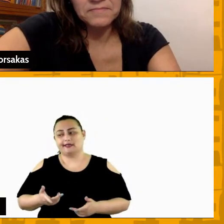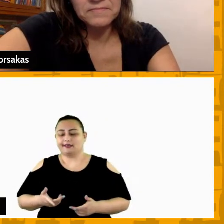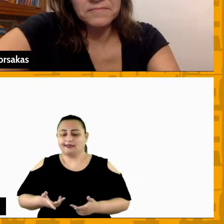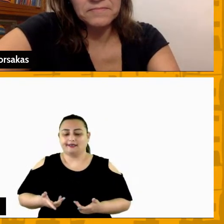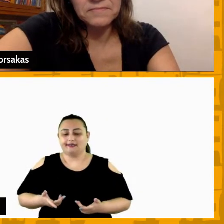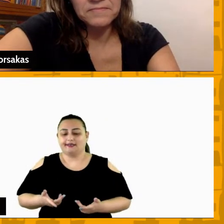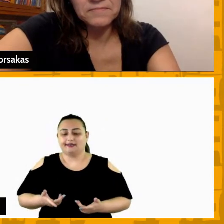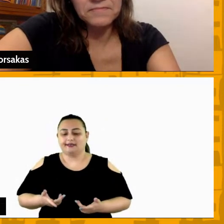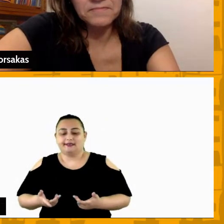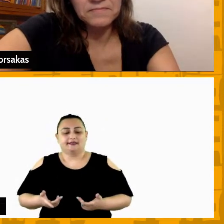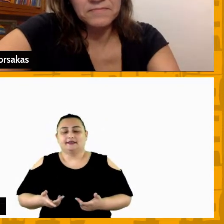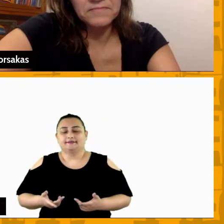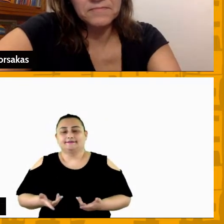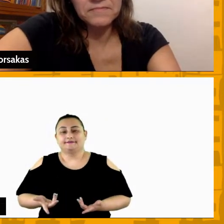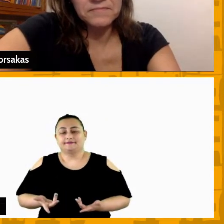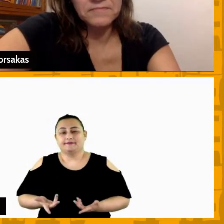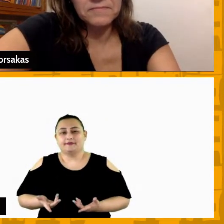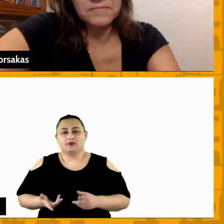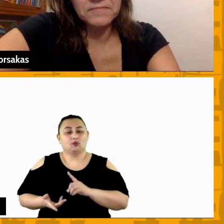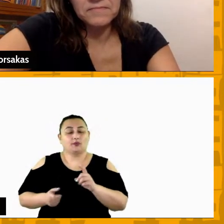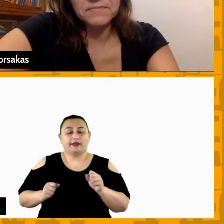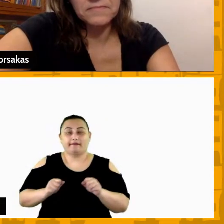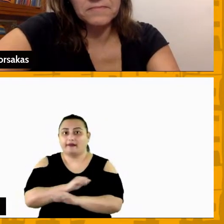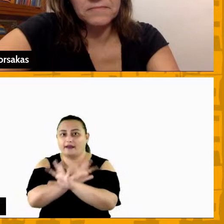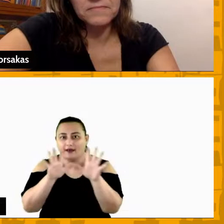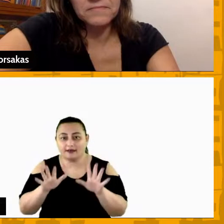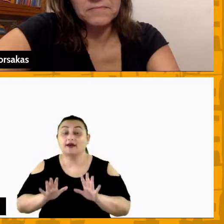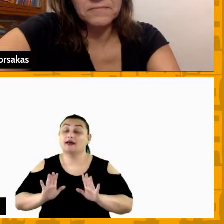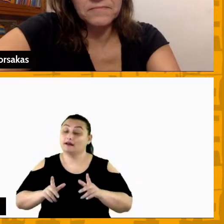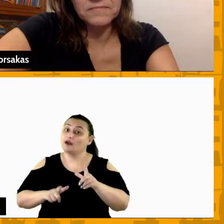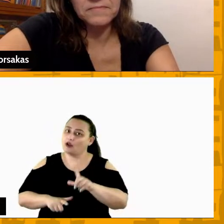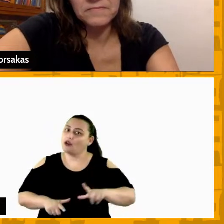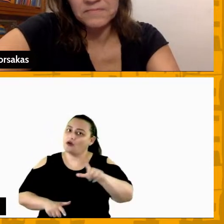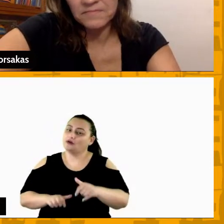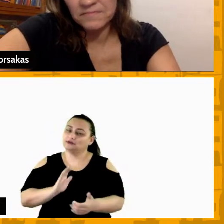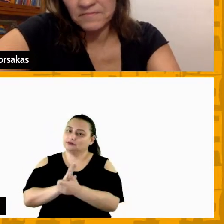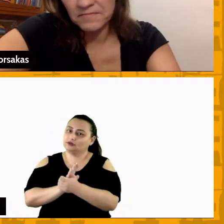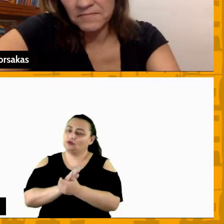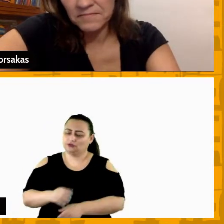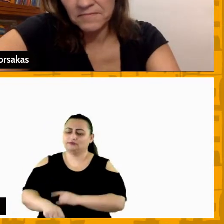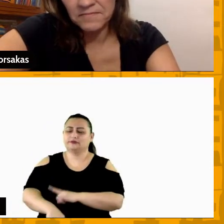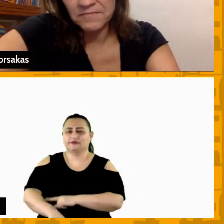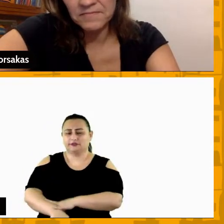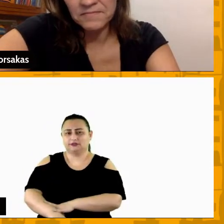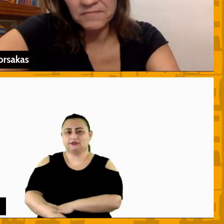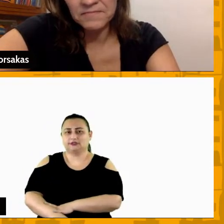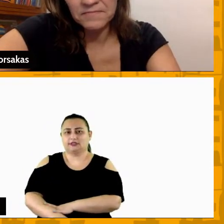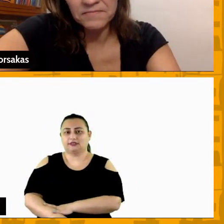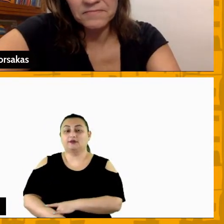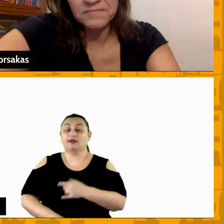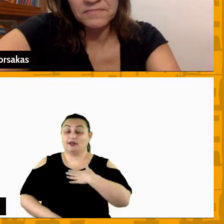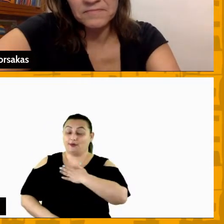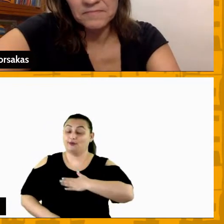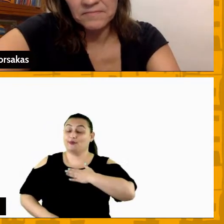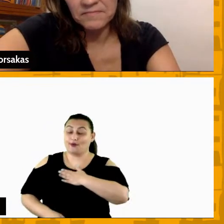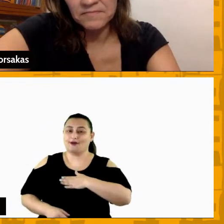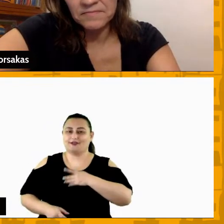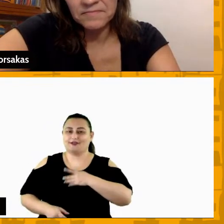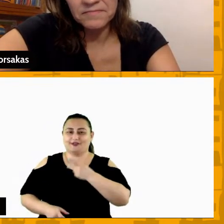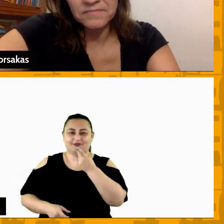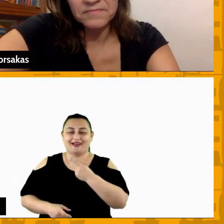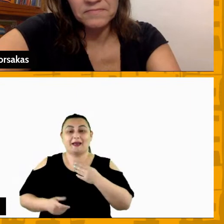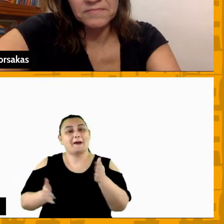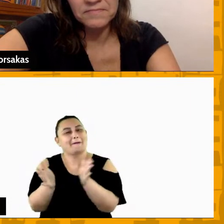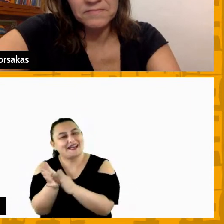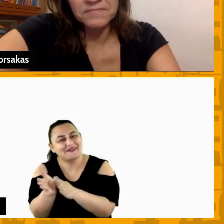não vem de forma aberta às vezes é no vestiário como você falou eu sou um que gosto de elogiar em público e